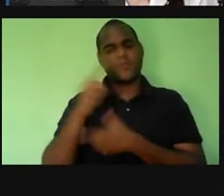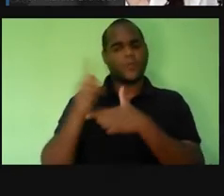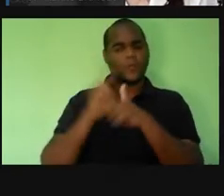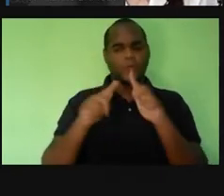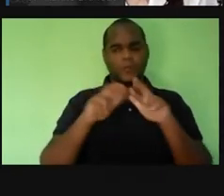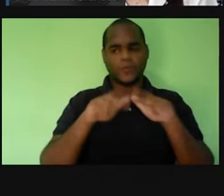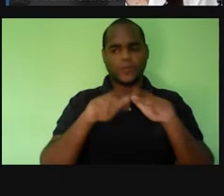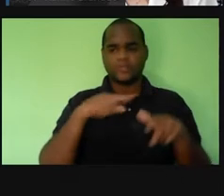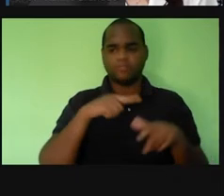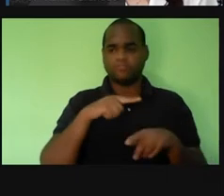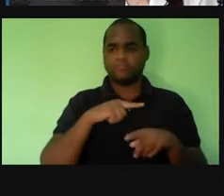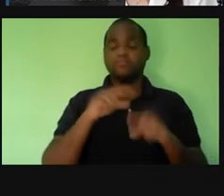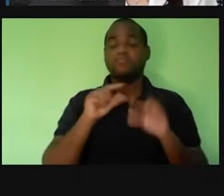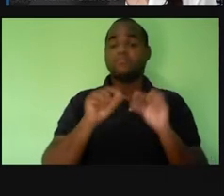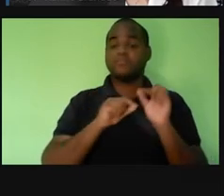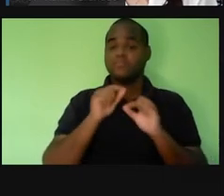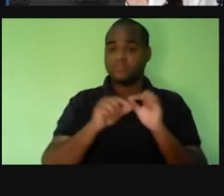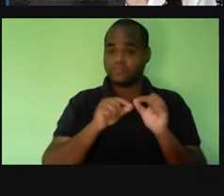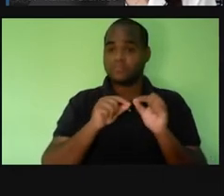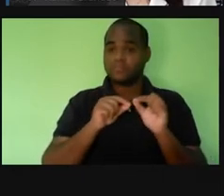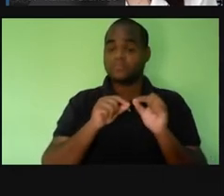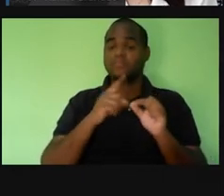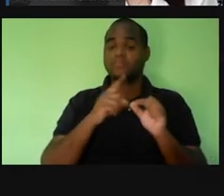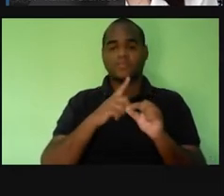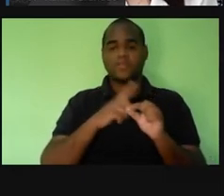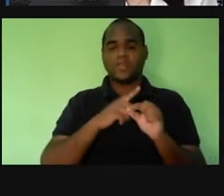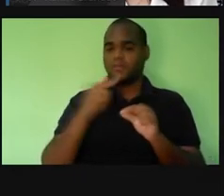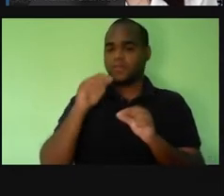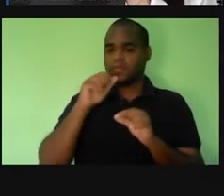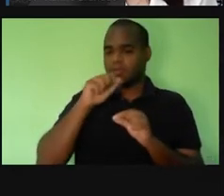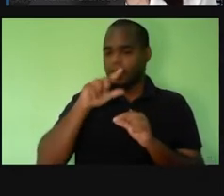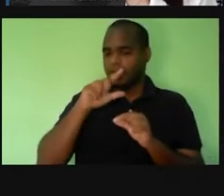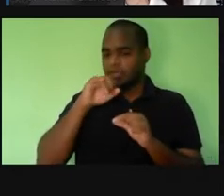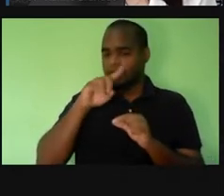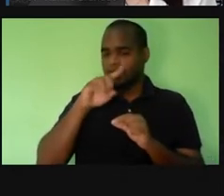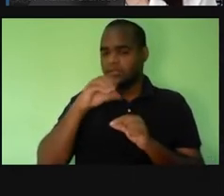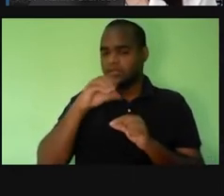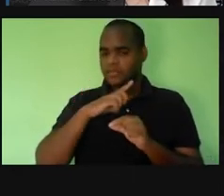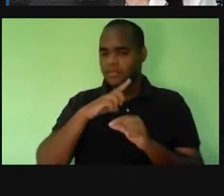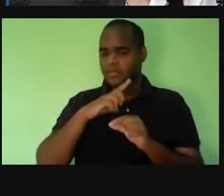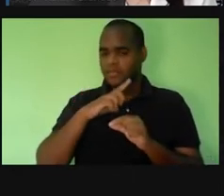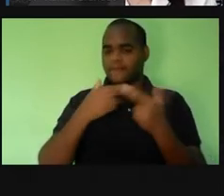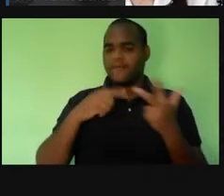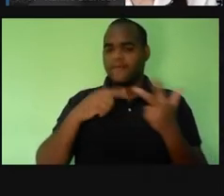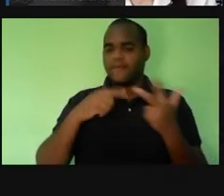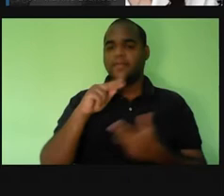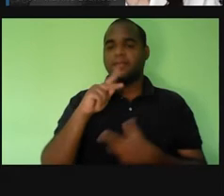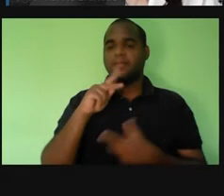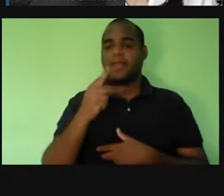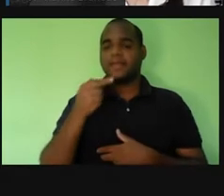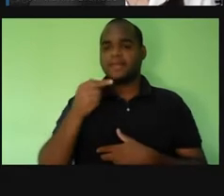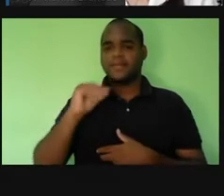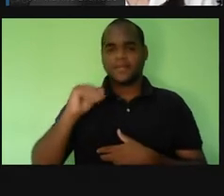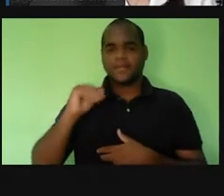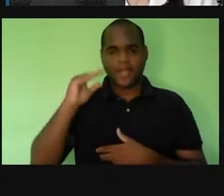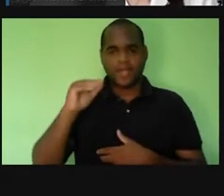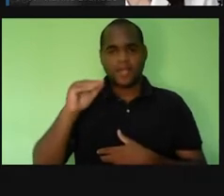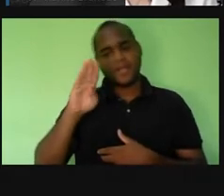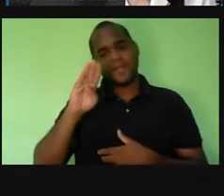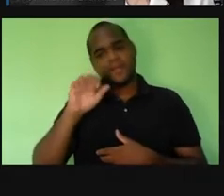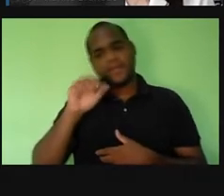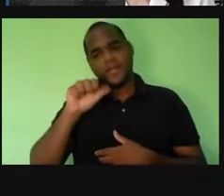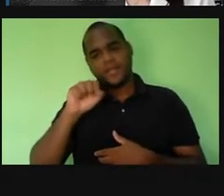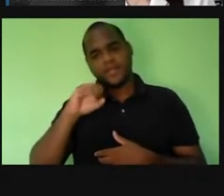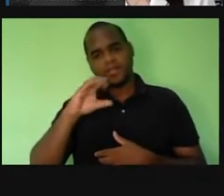Abaixo de 7, a gente tem um pH ácido e acima de 7, gente tem um pH alcalino, ou básico, tá?